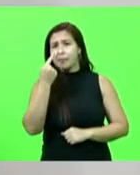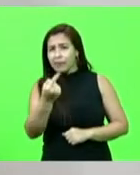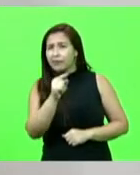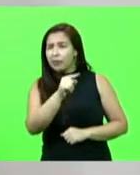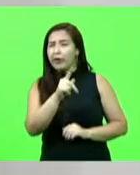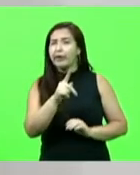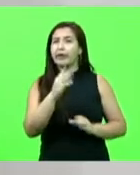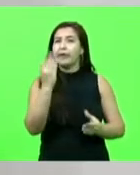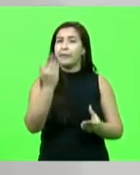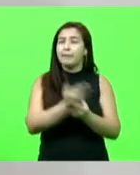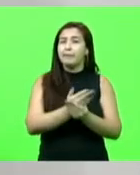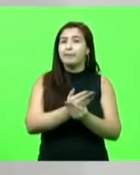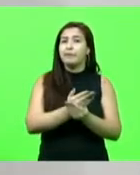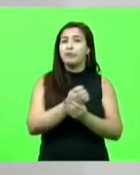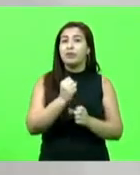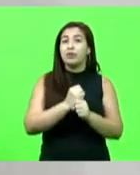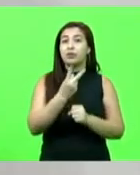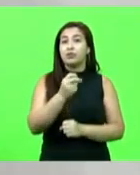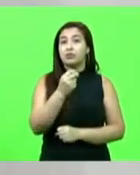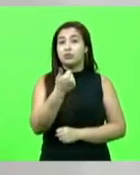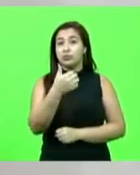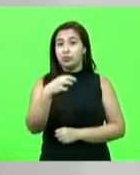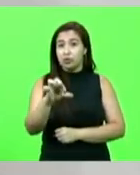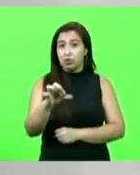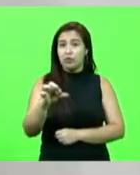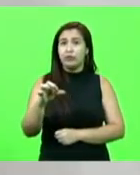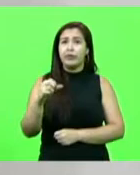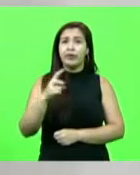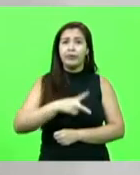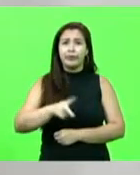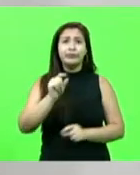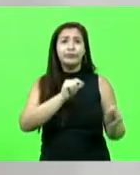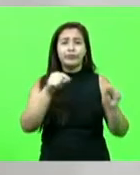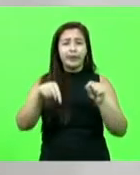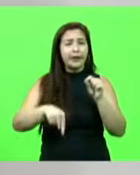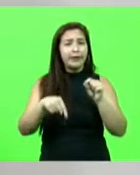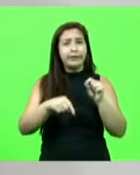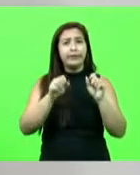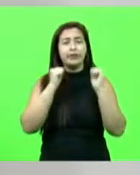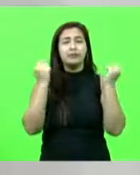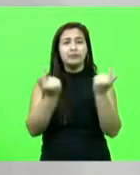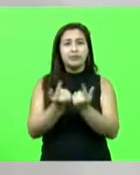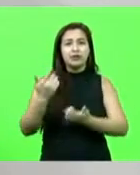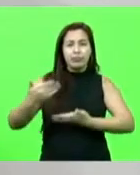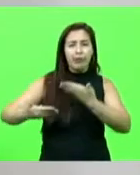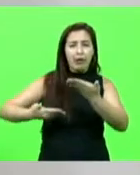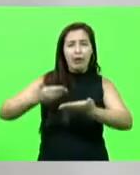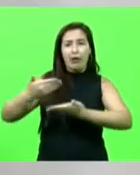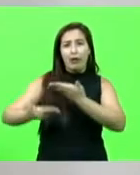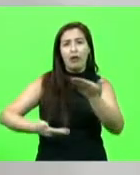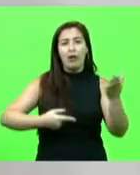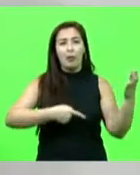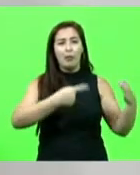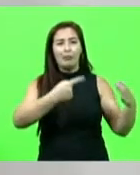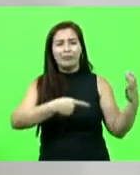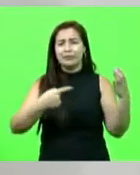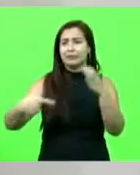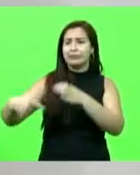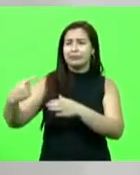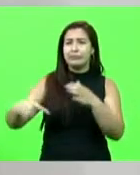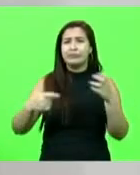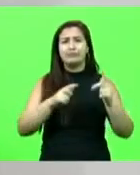2019. E ele estava patinando nessa casa durante todo esse tempo, de uma comissão para outra, vistas,